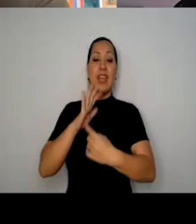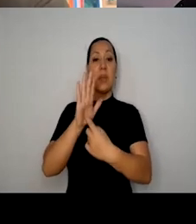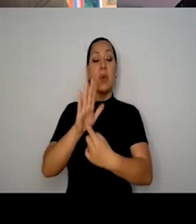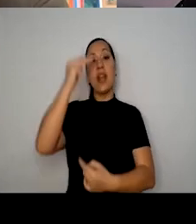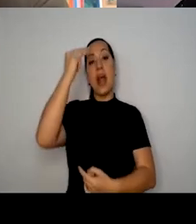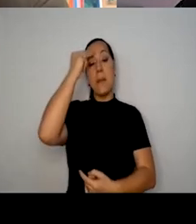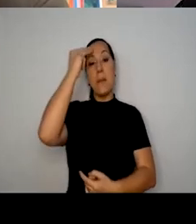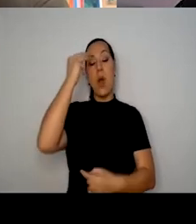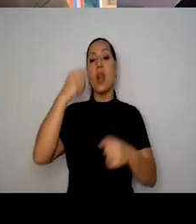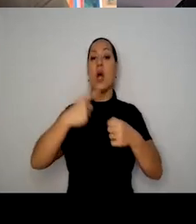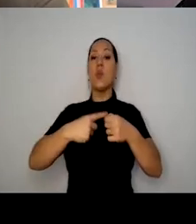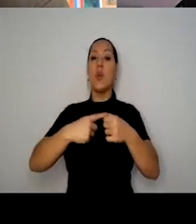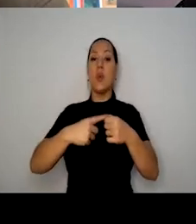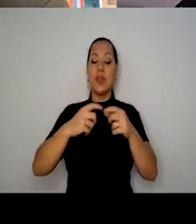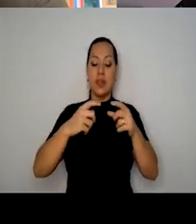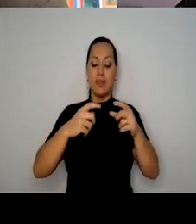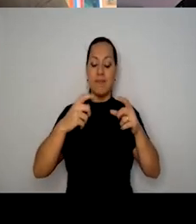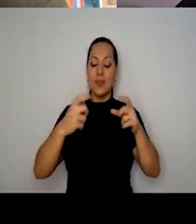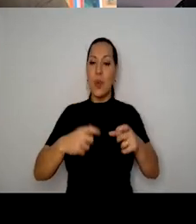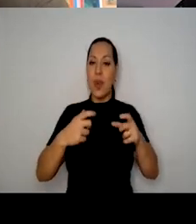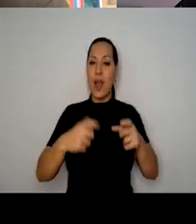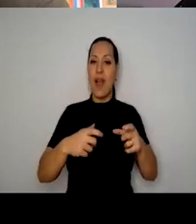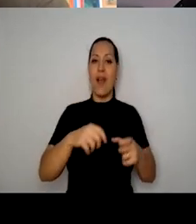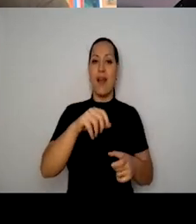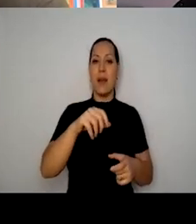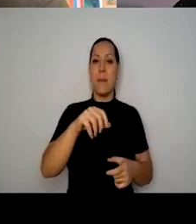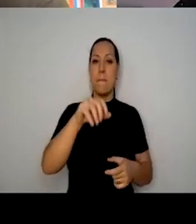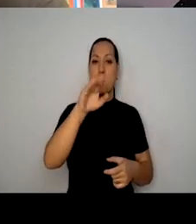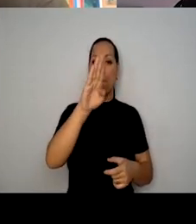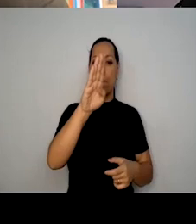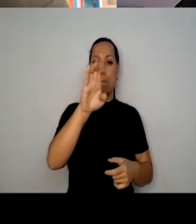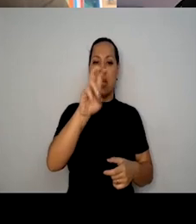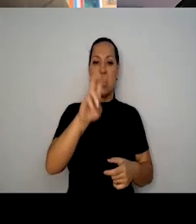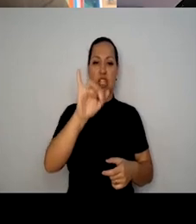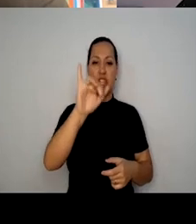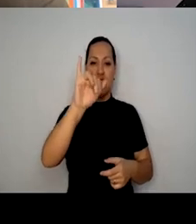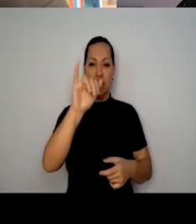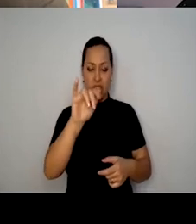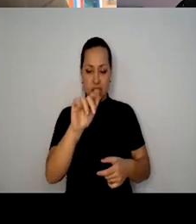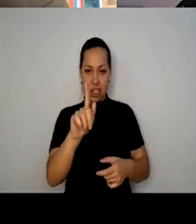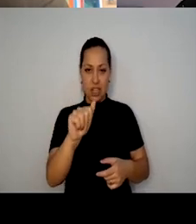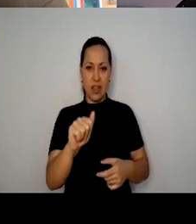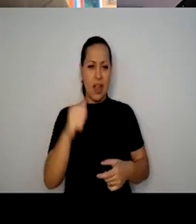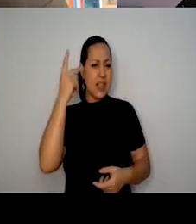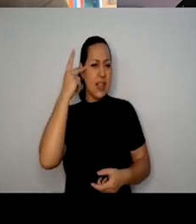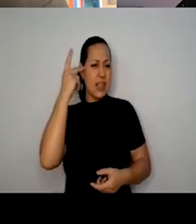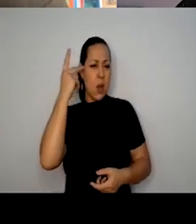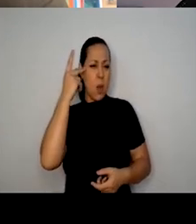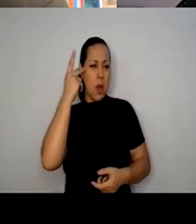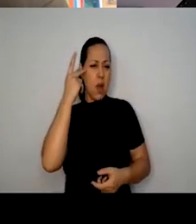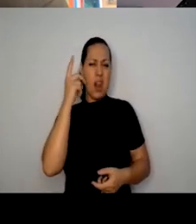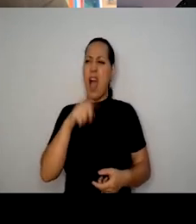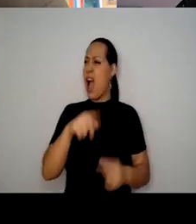Bixiga, que às vezes muita gente conhece o Bixiga como um bairro italiano, mas ali é um bairro negro, então a gente faz o